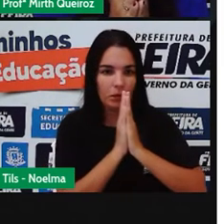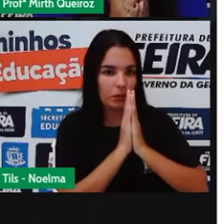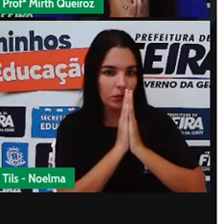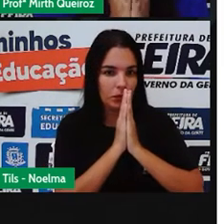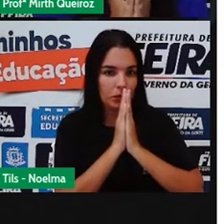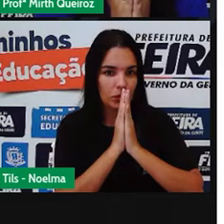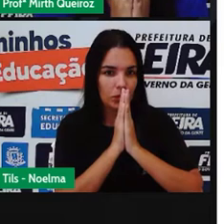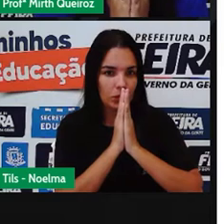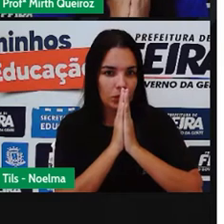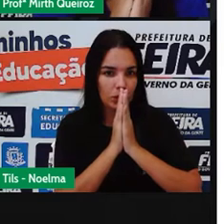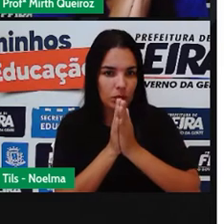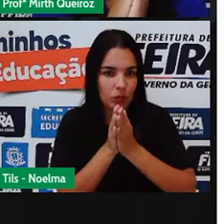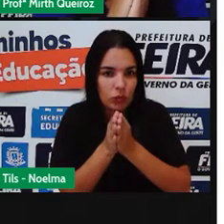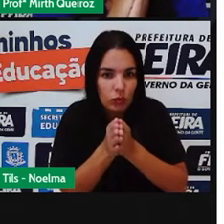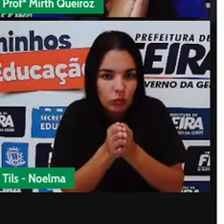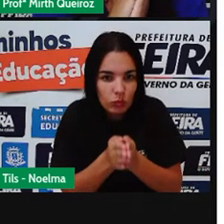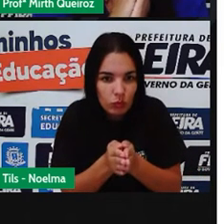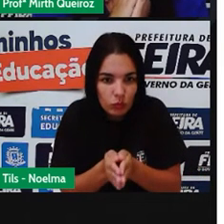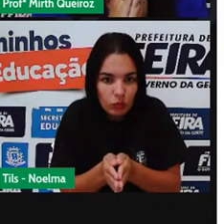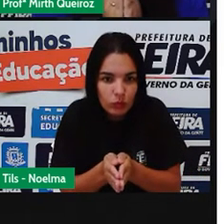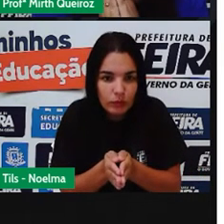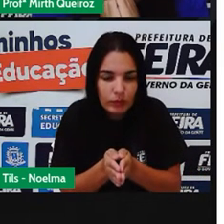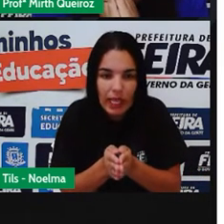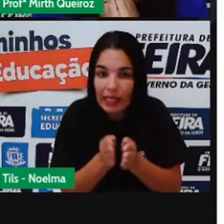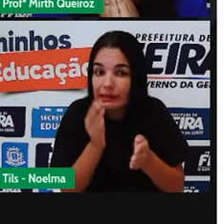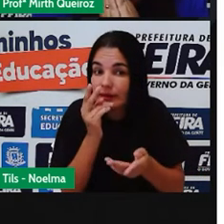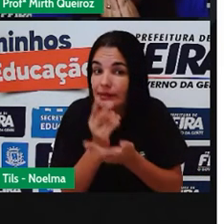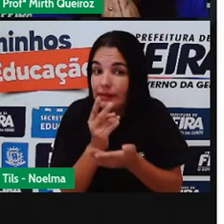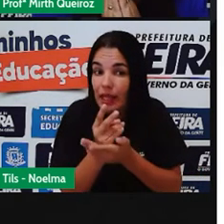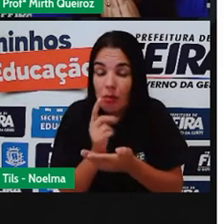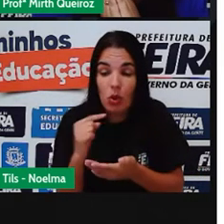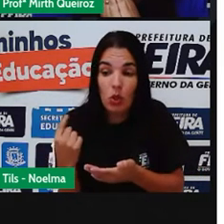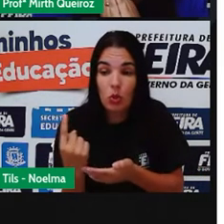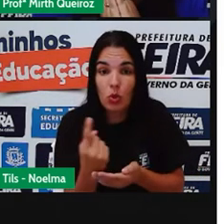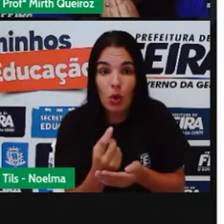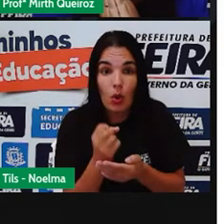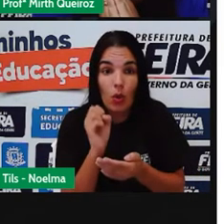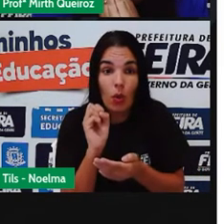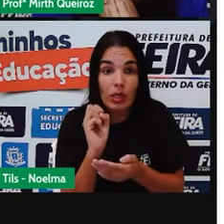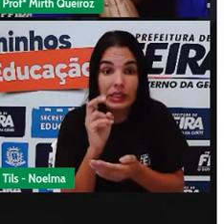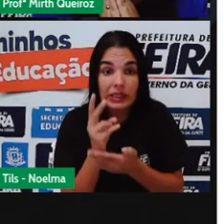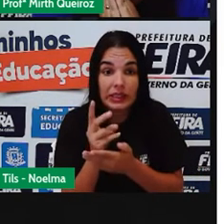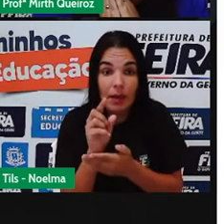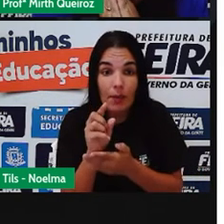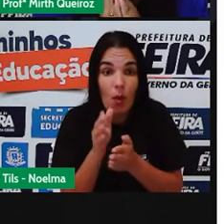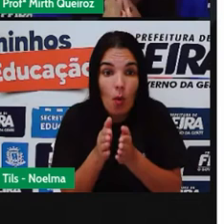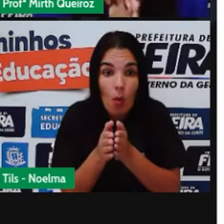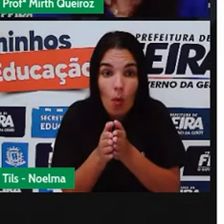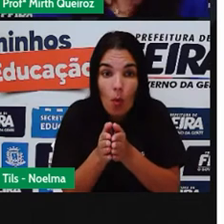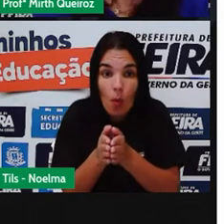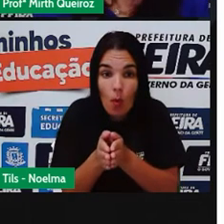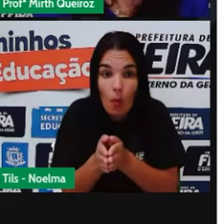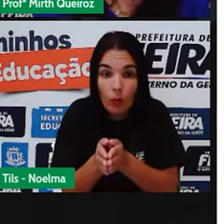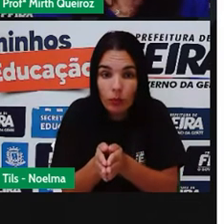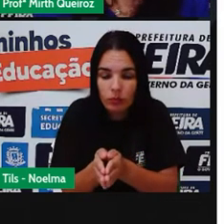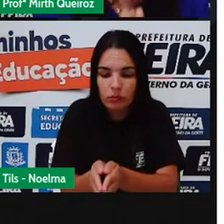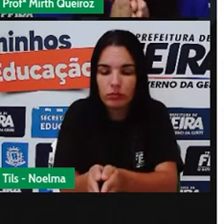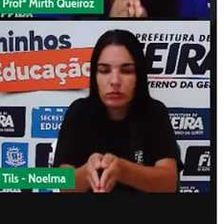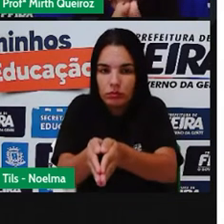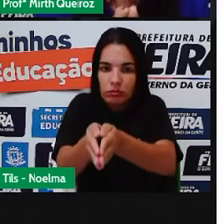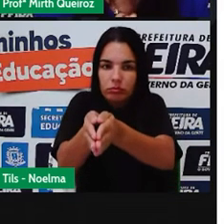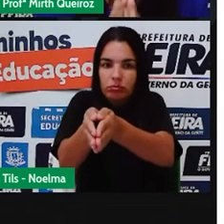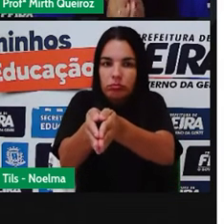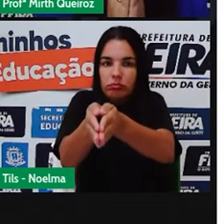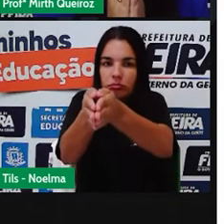Certo? A palma das mãos Com todos os dedos apontados para o centro do círculo Então